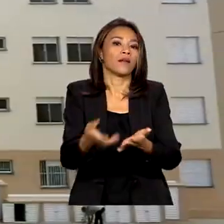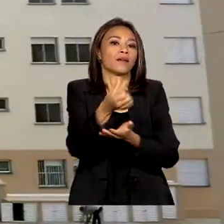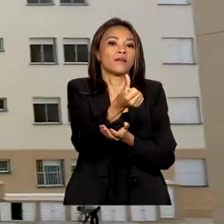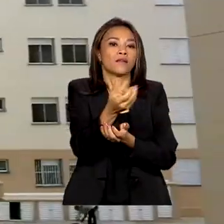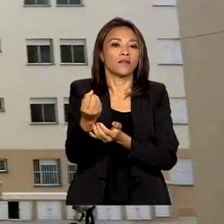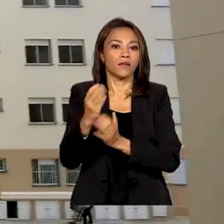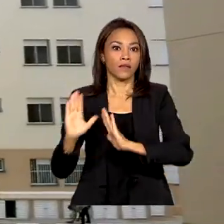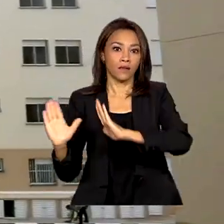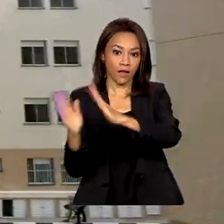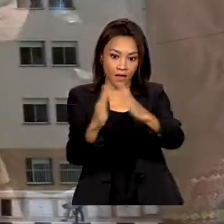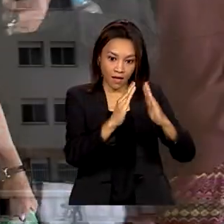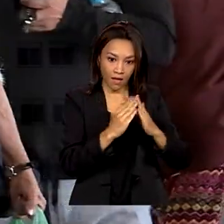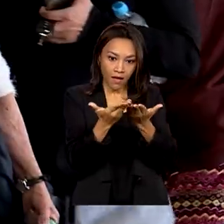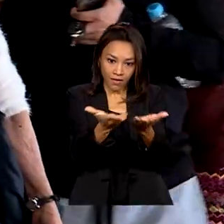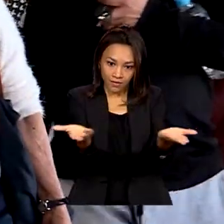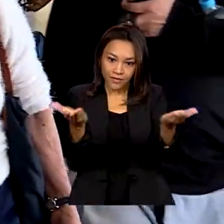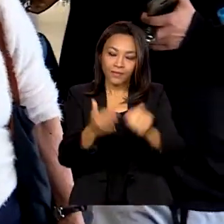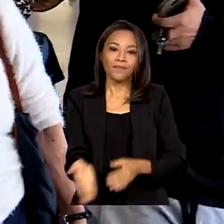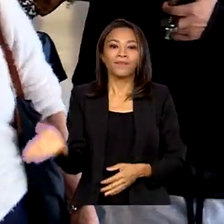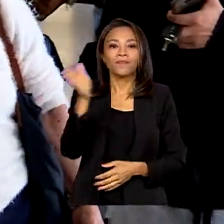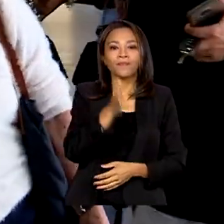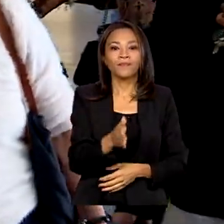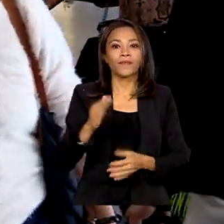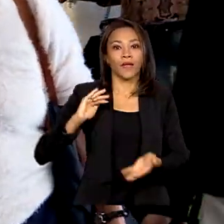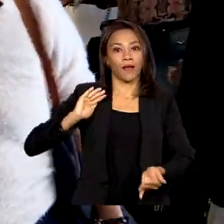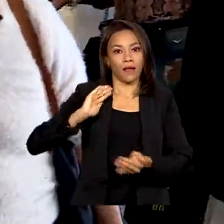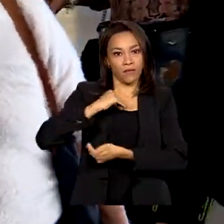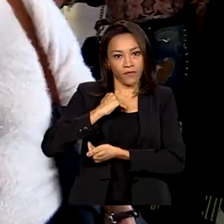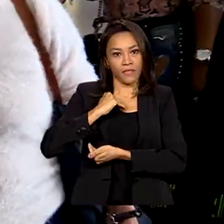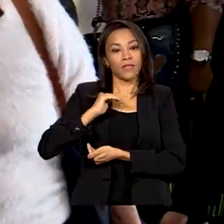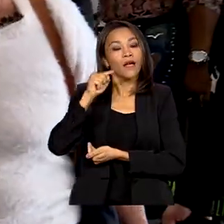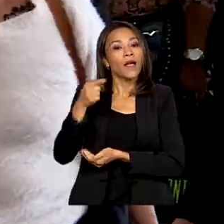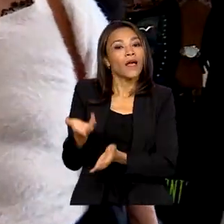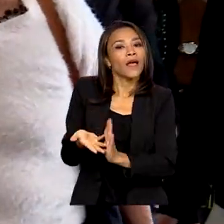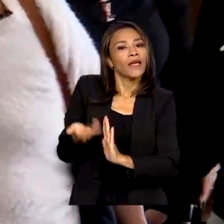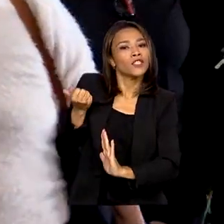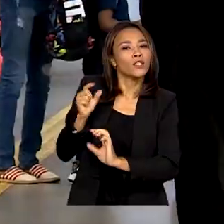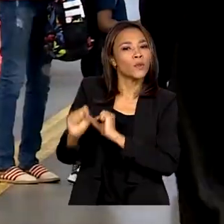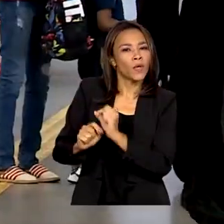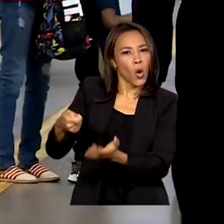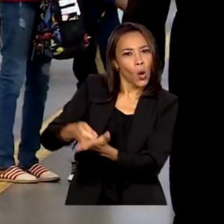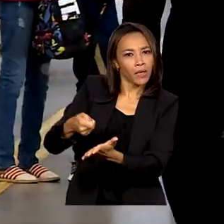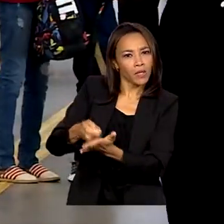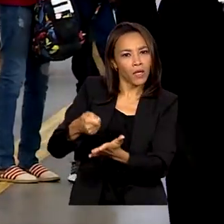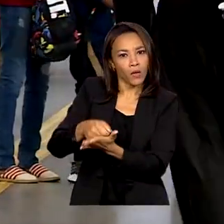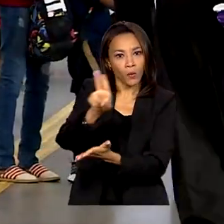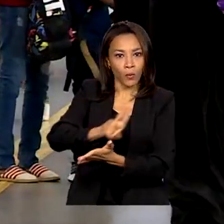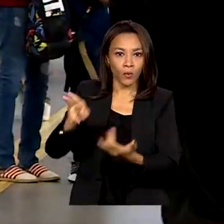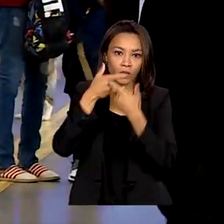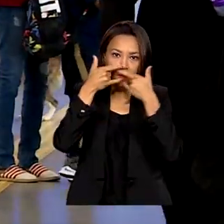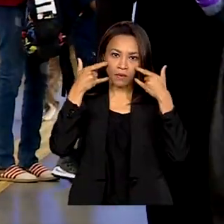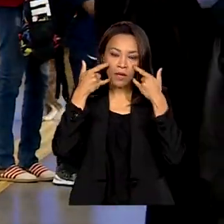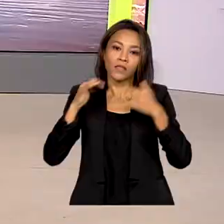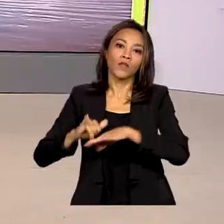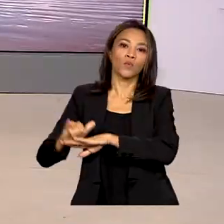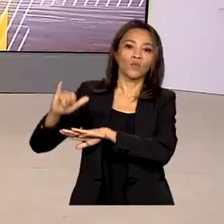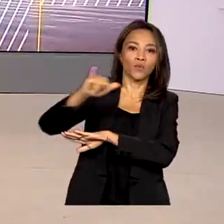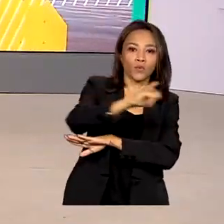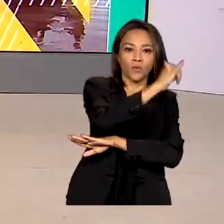do Minha Casa Minha Vida. E a Anvisa retira a obrigatoriedade da máscara em aviões e aeroportos.